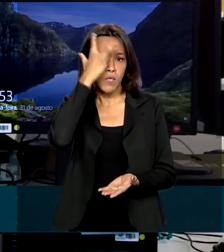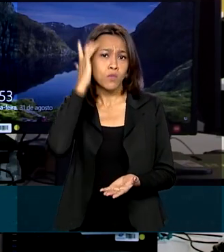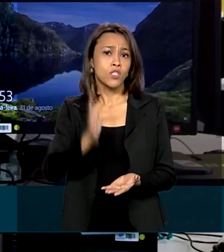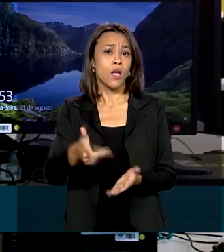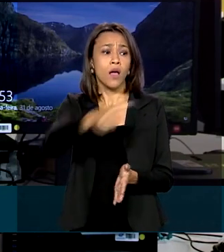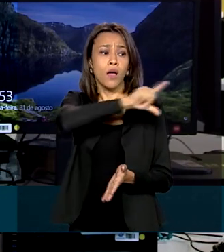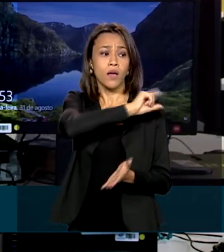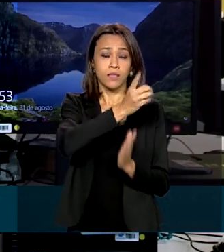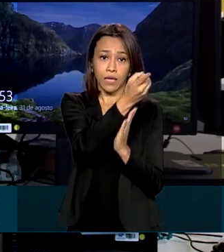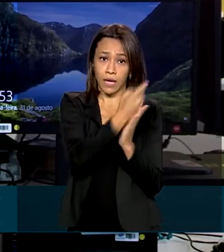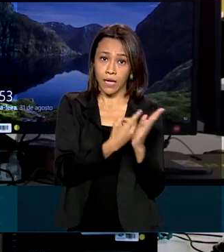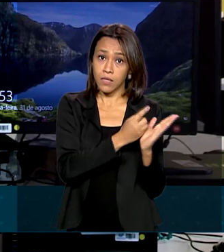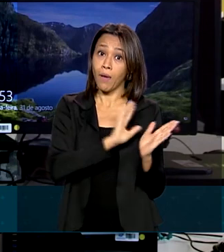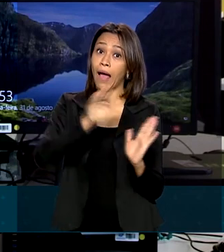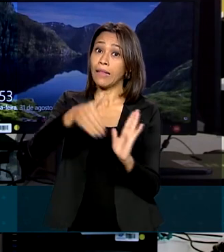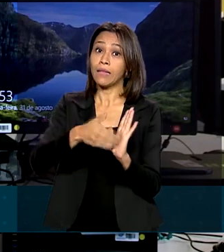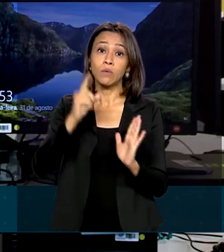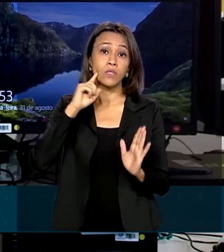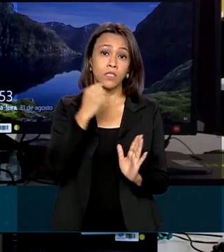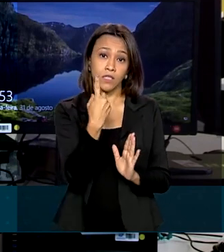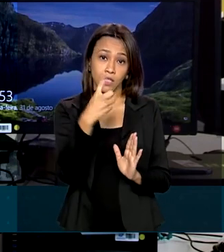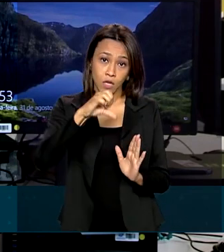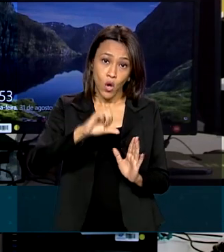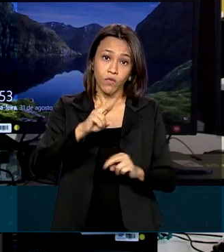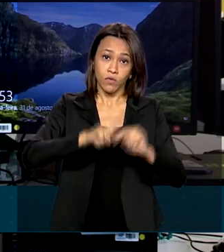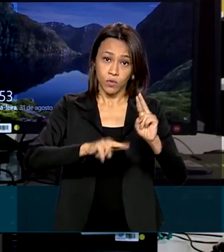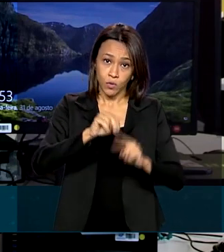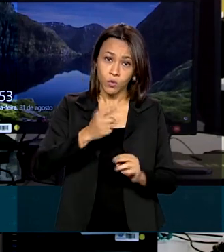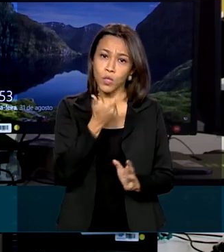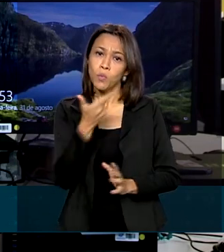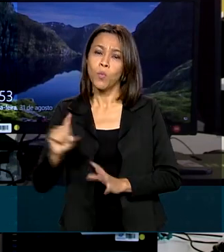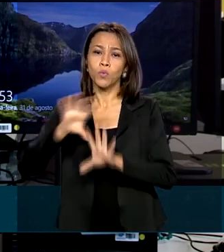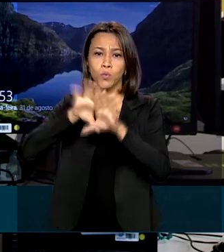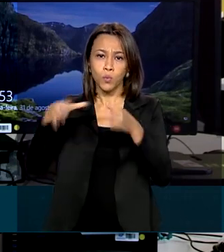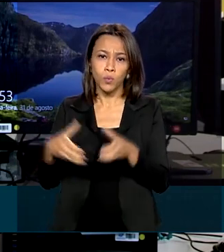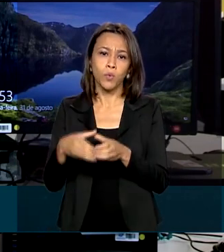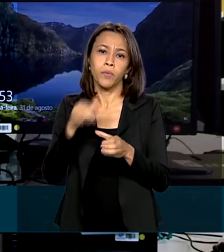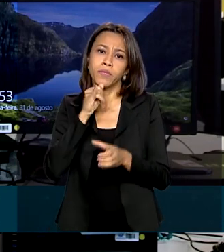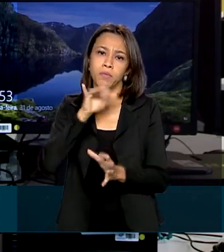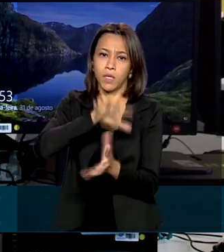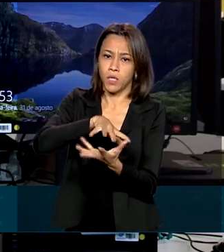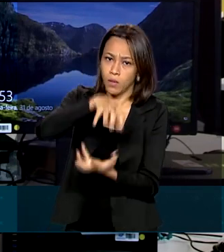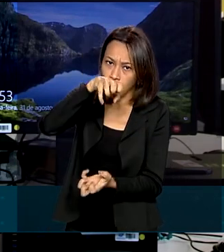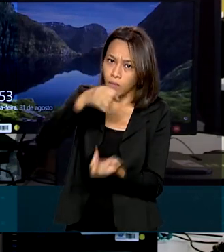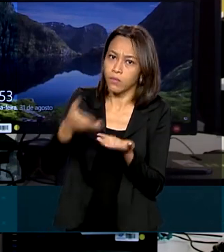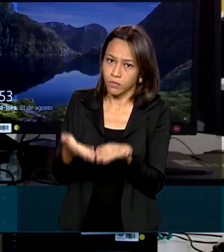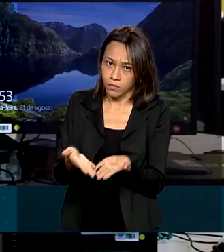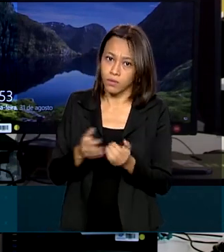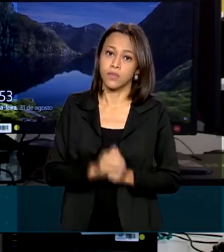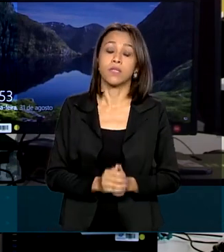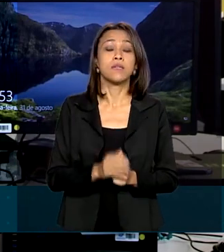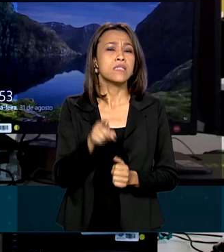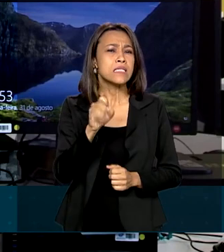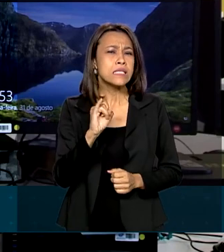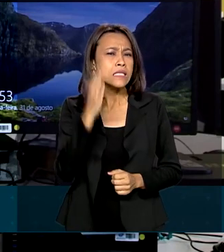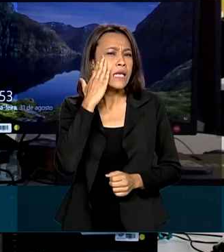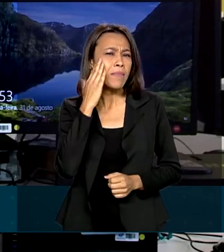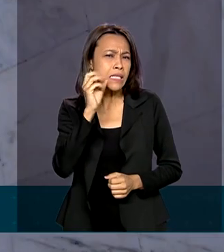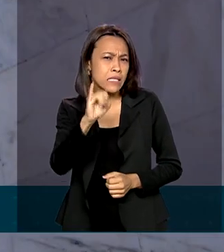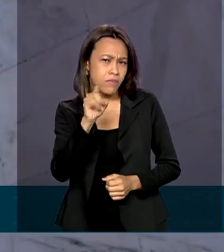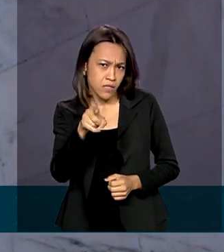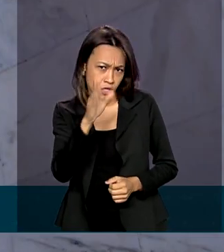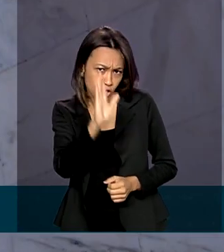declaração até o dia 19 de junho e alguns grupos prioritários, como idosos, por exemplo. Para saber se você já